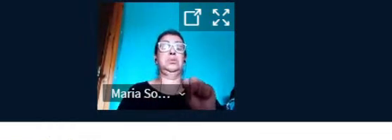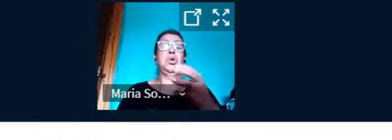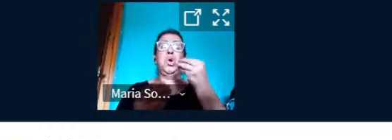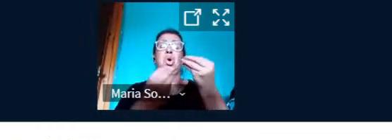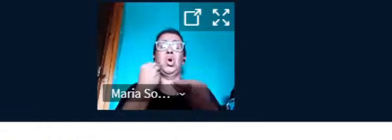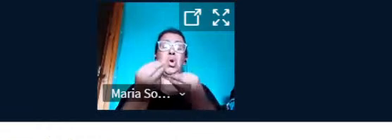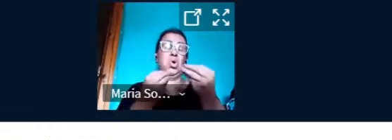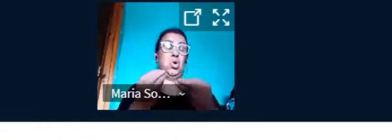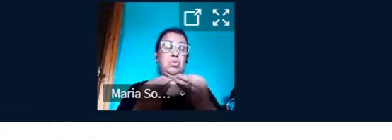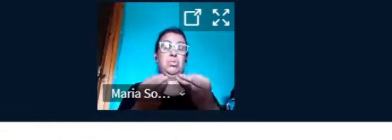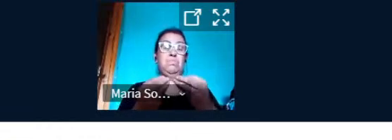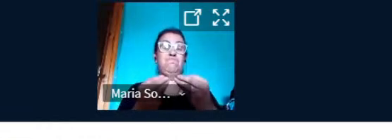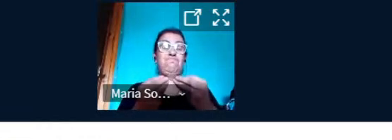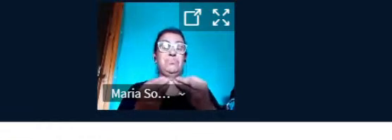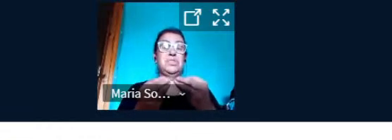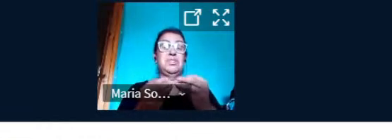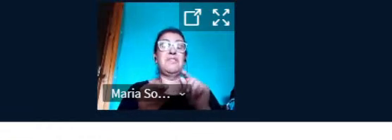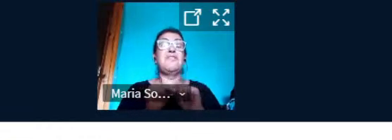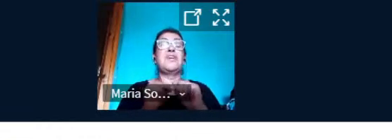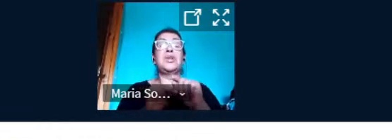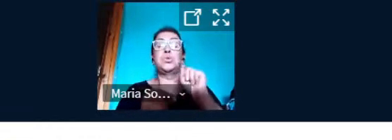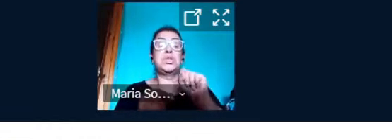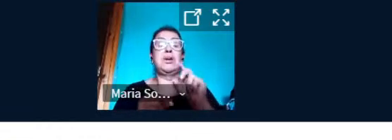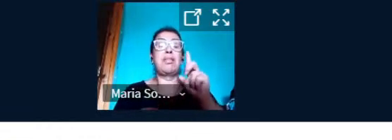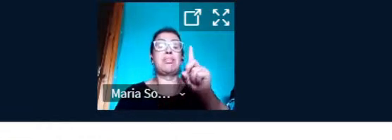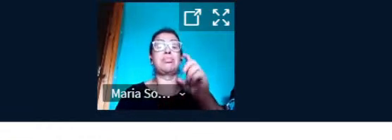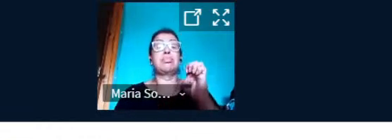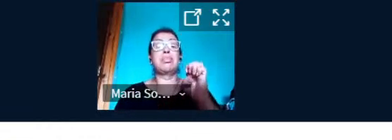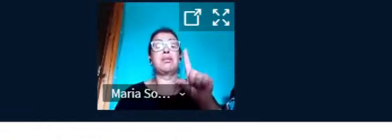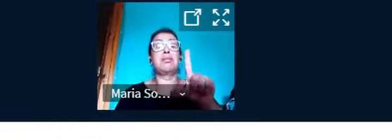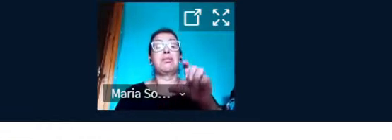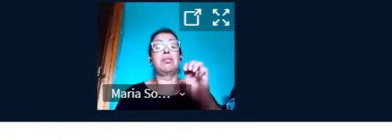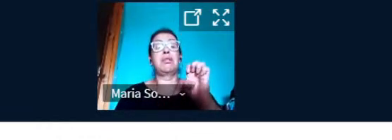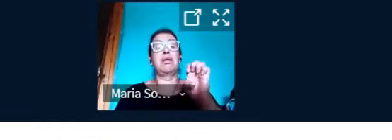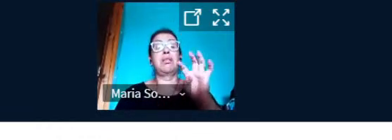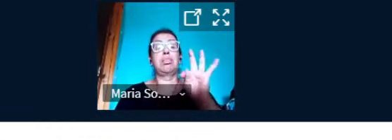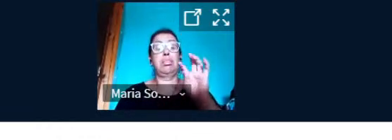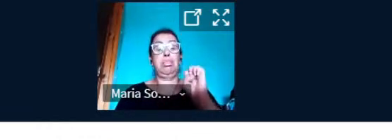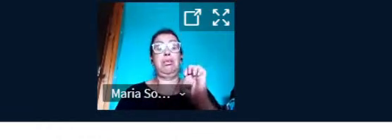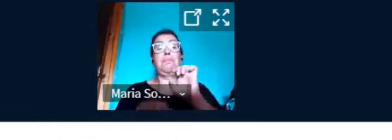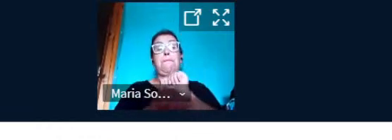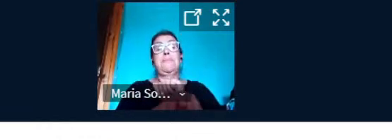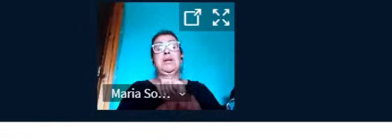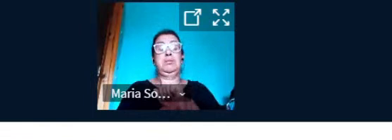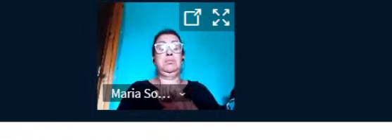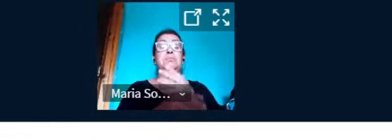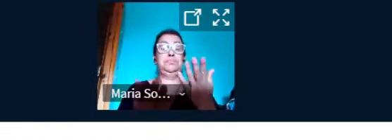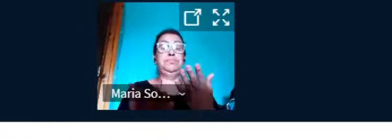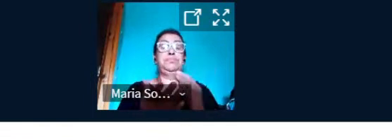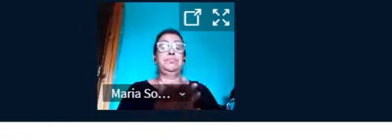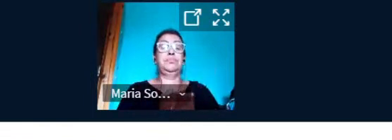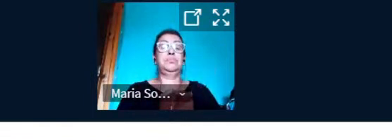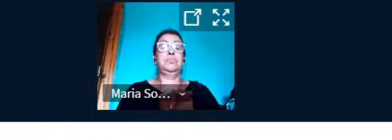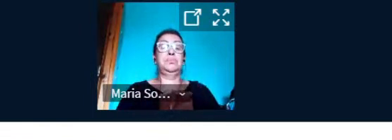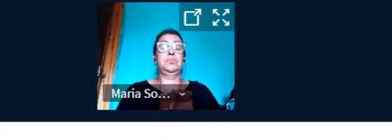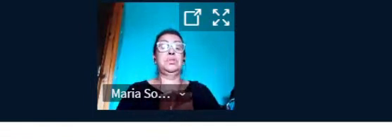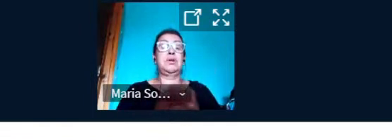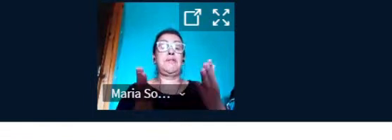some. E com isso agora, a gente fala do nosso presente. E durante a pandemia.